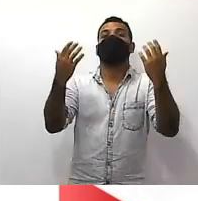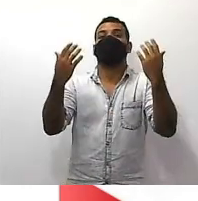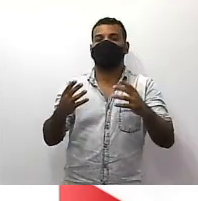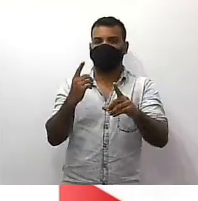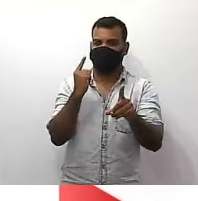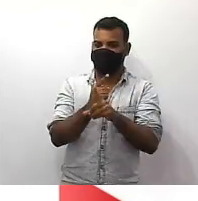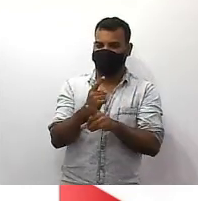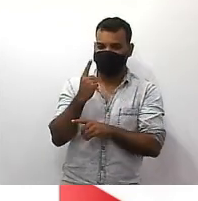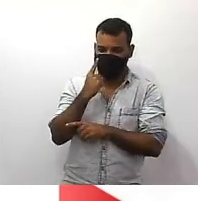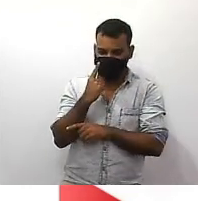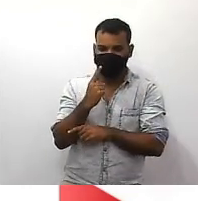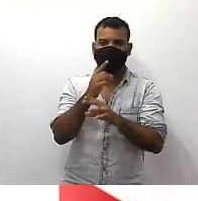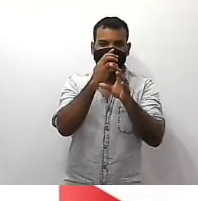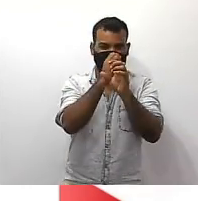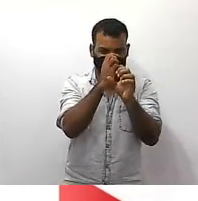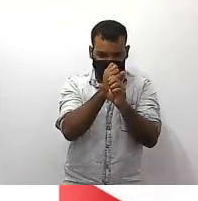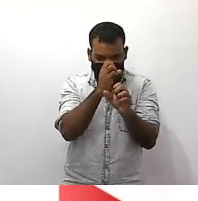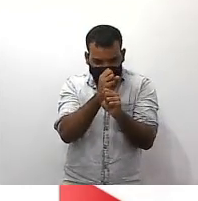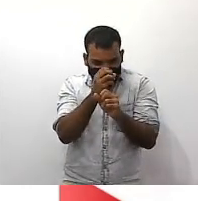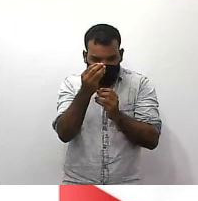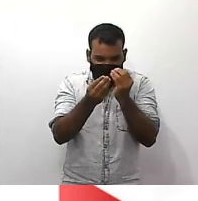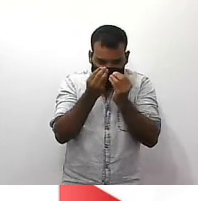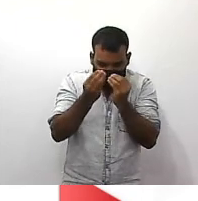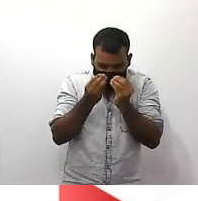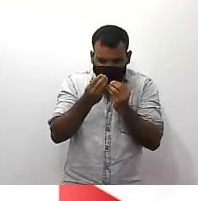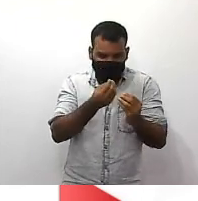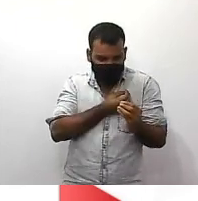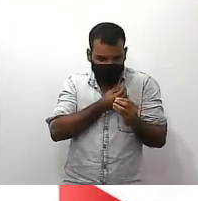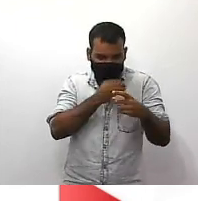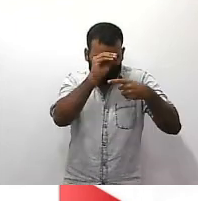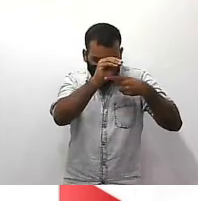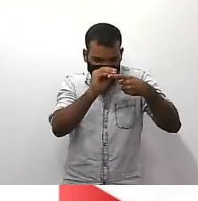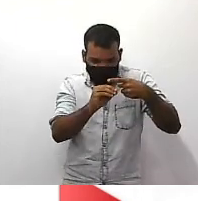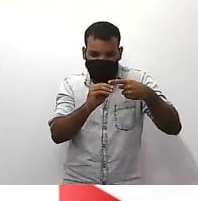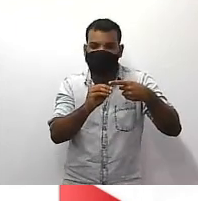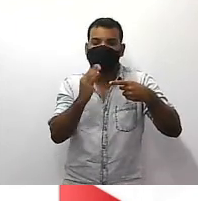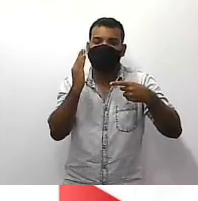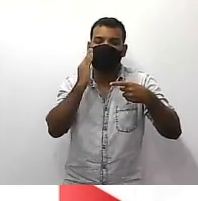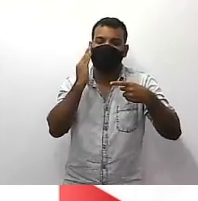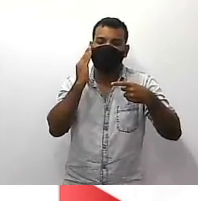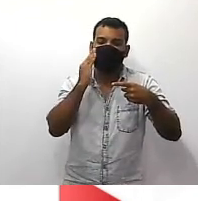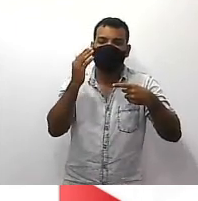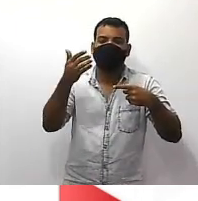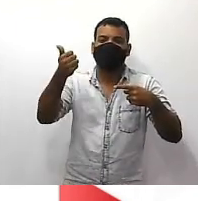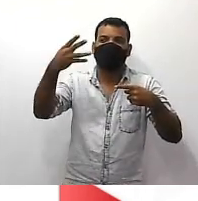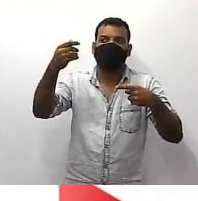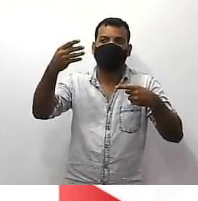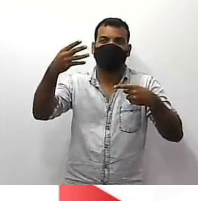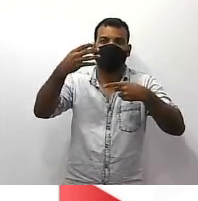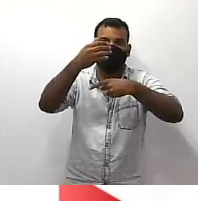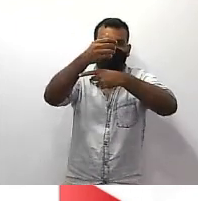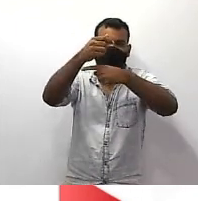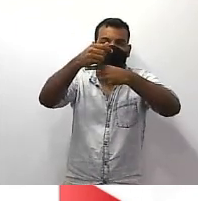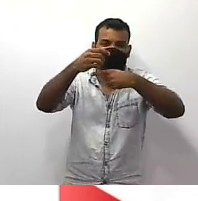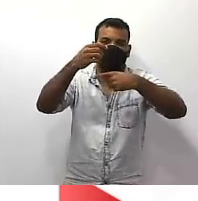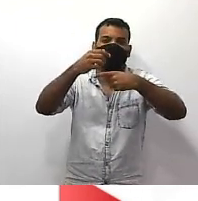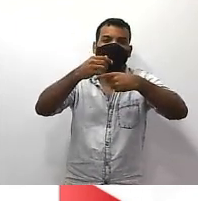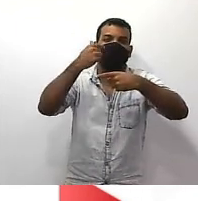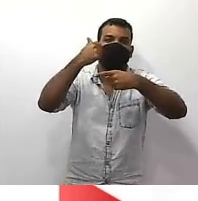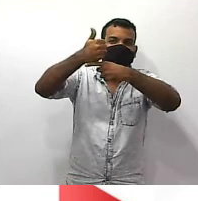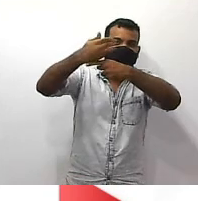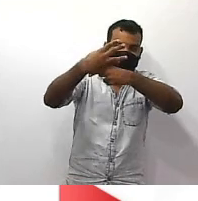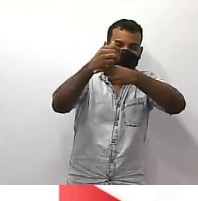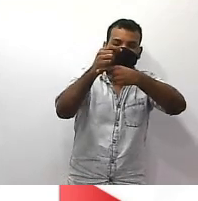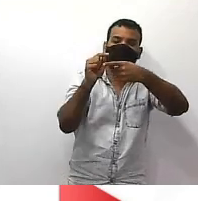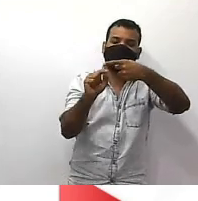achei calculamos o numerador da fração apagada tá? e quem é o denominador